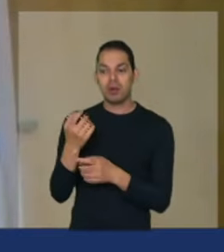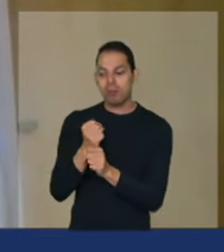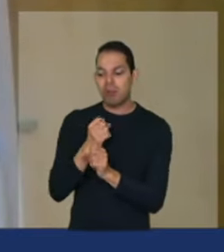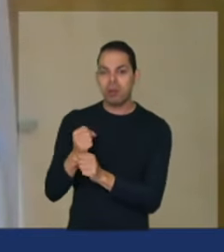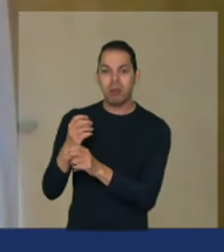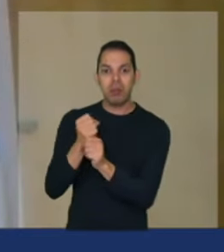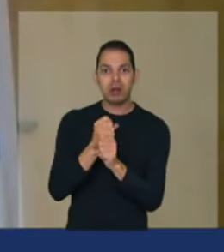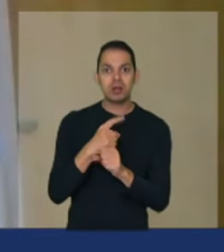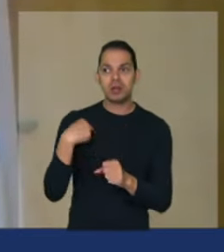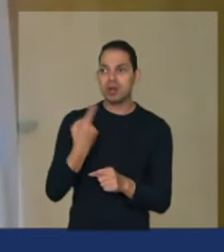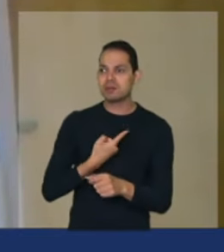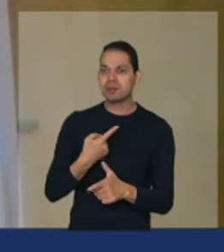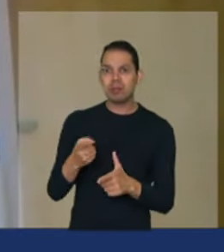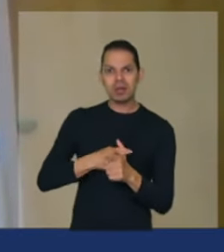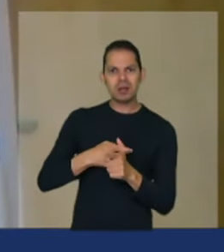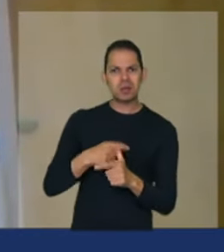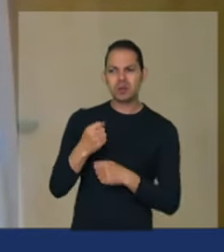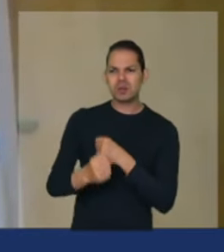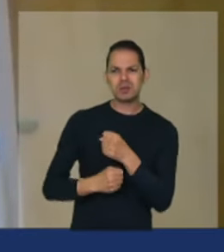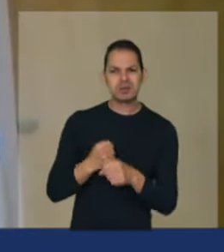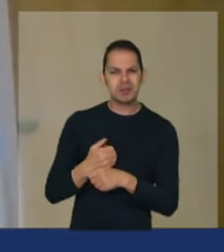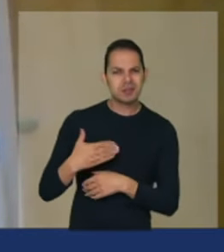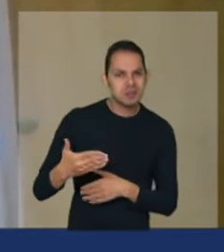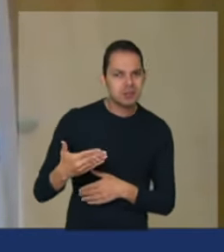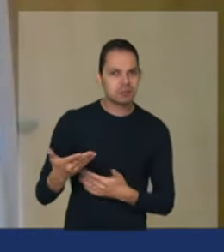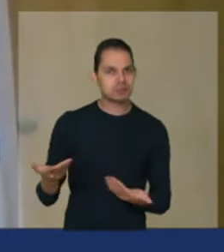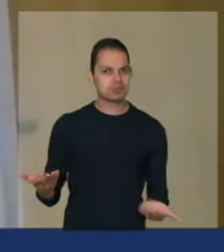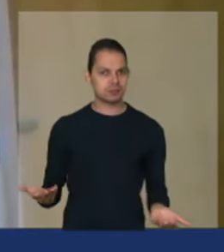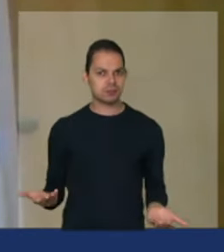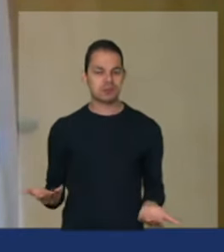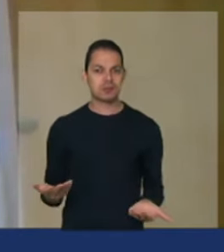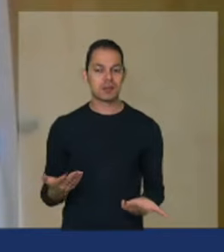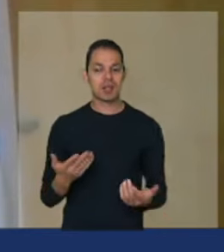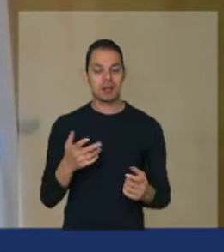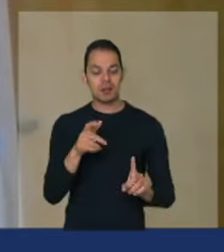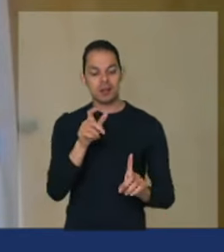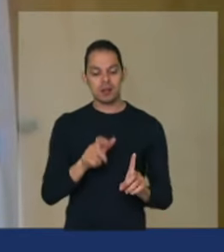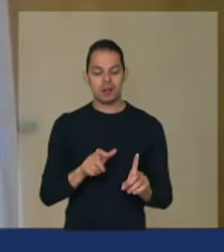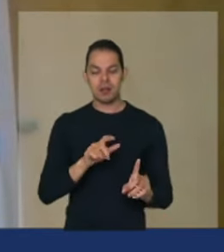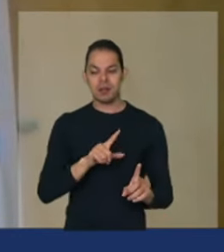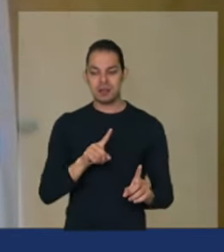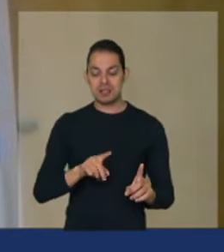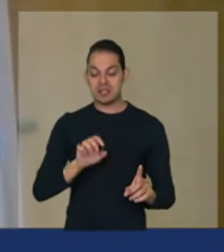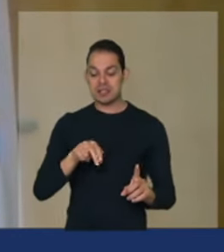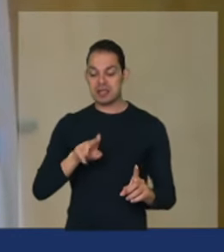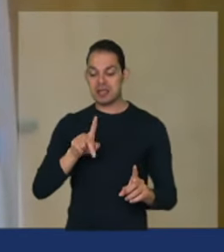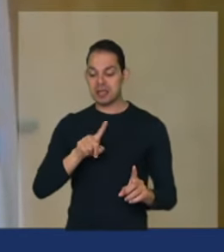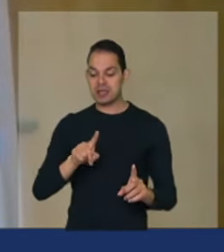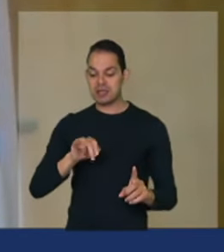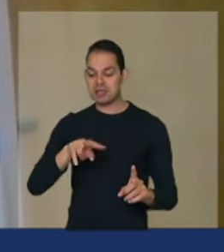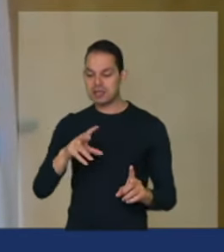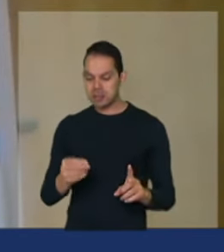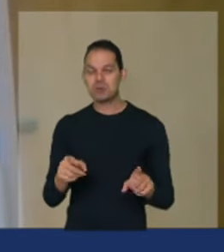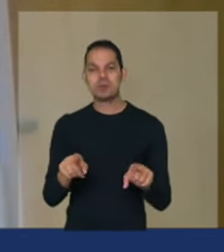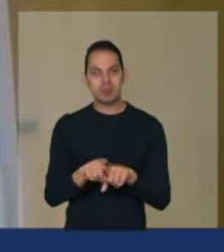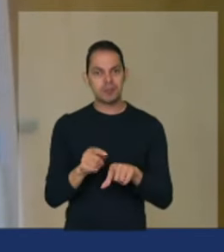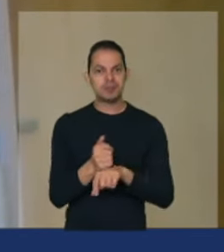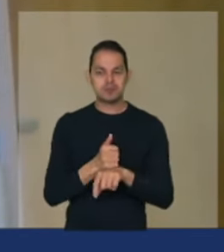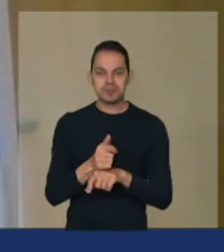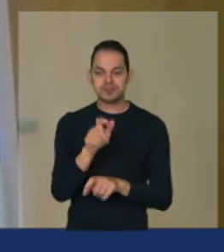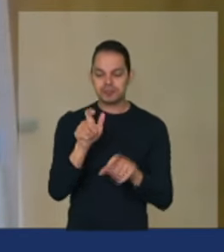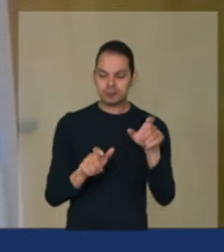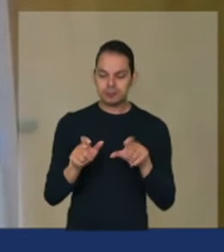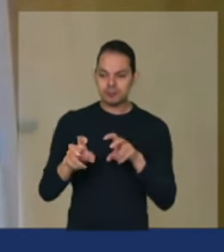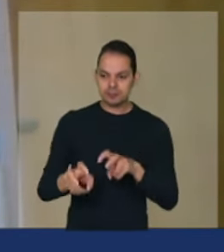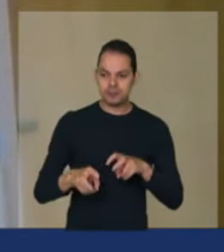tenho na minha equipe o nosso companheiro Zezinho da agricultura familiar responsável